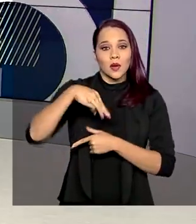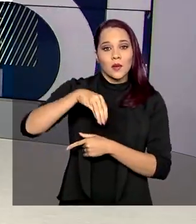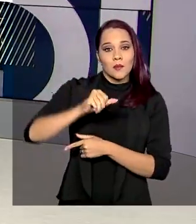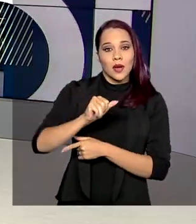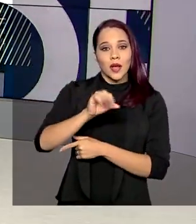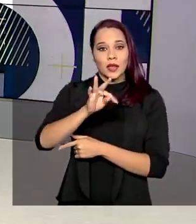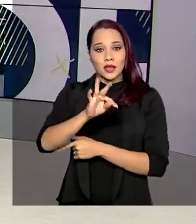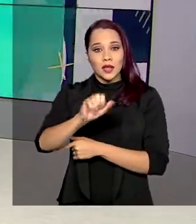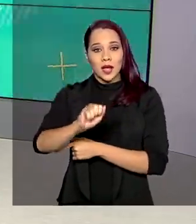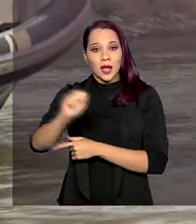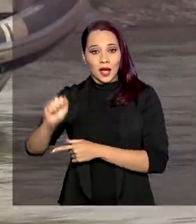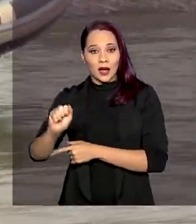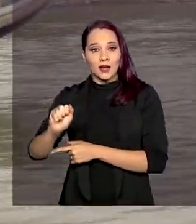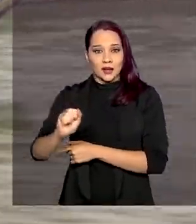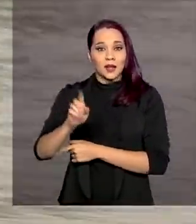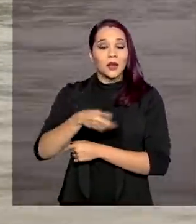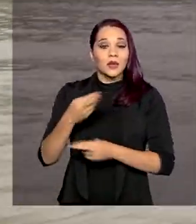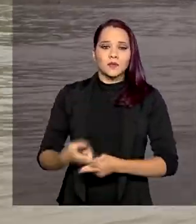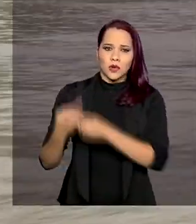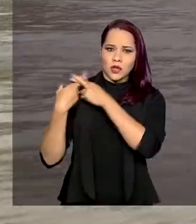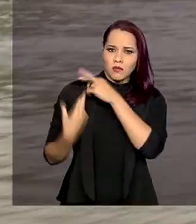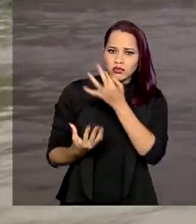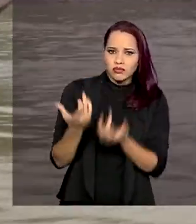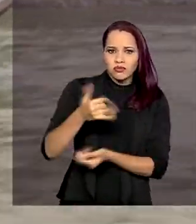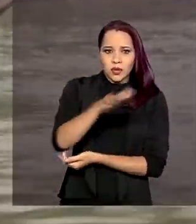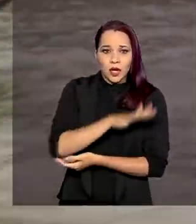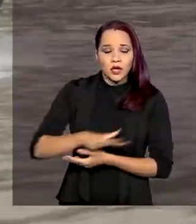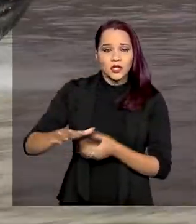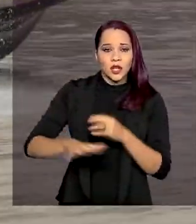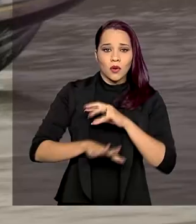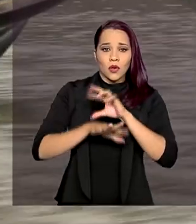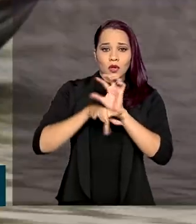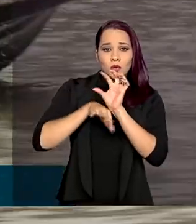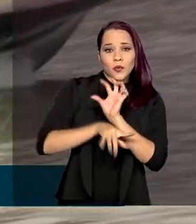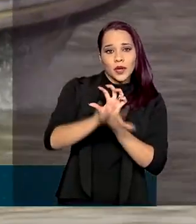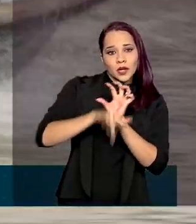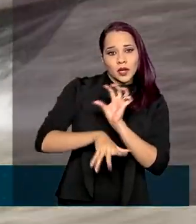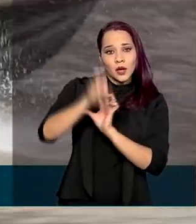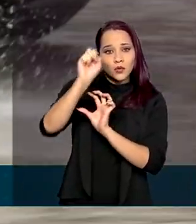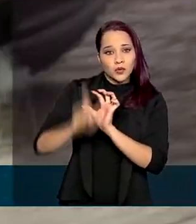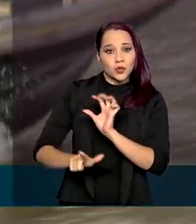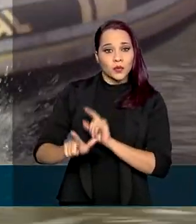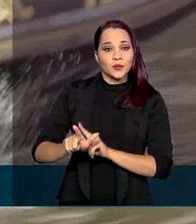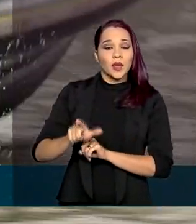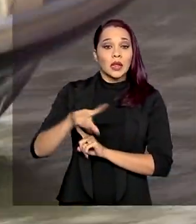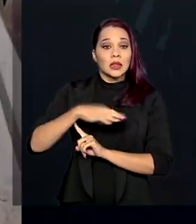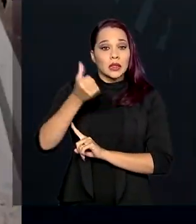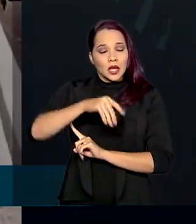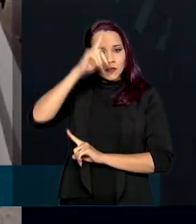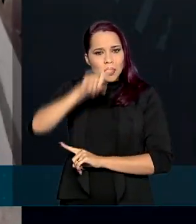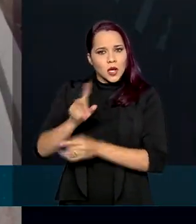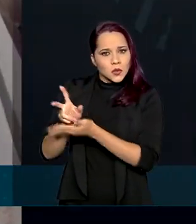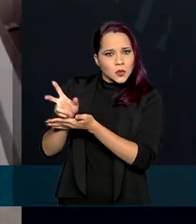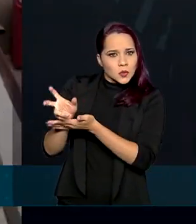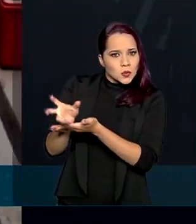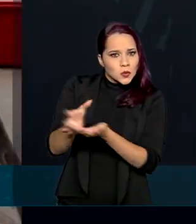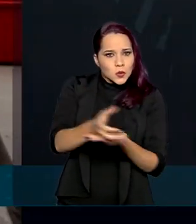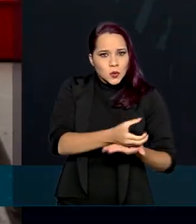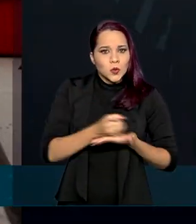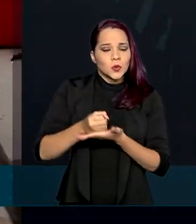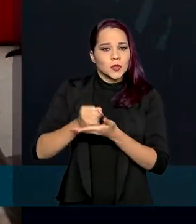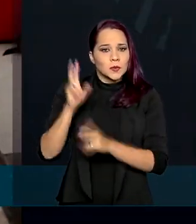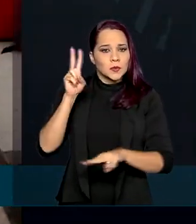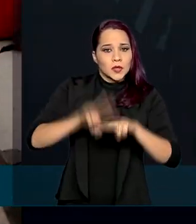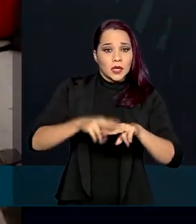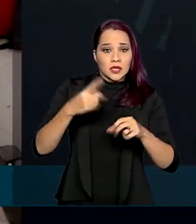que busca os responsáveis pelas queimadas na região do Pantanal Sul. Foram cumpridos 10 mandados de busca e apreensão nas